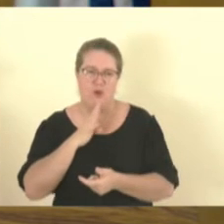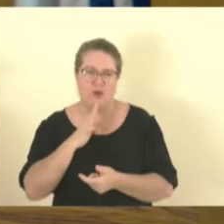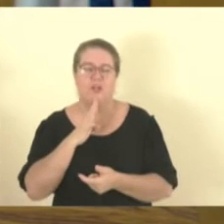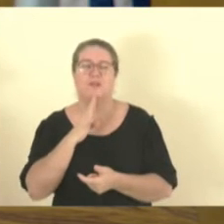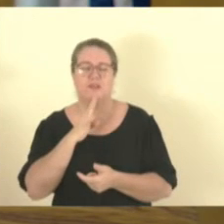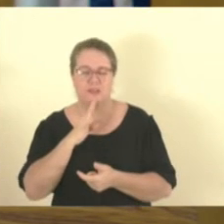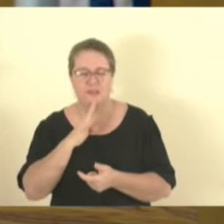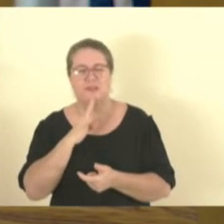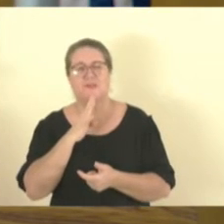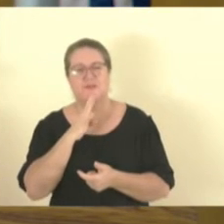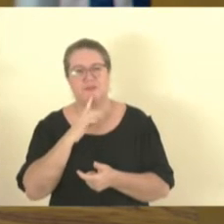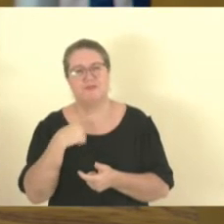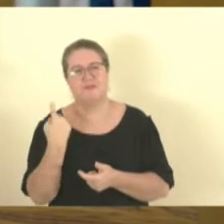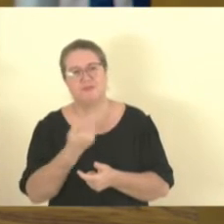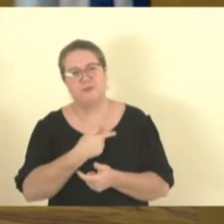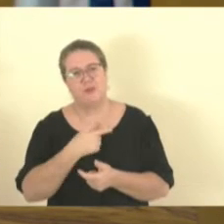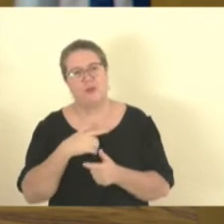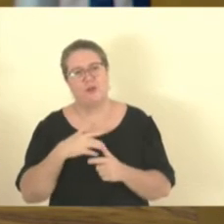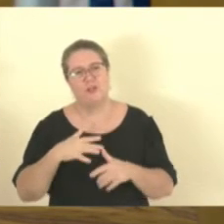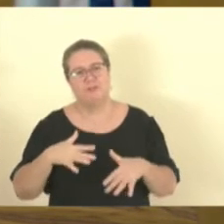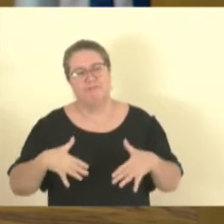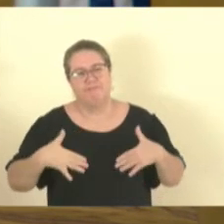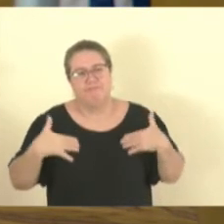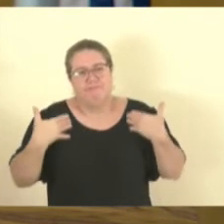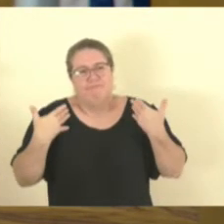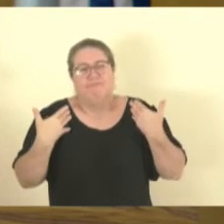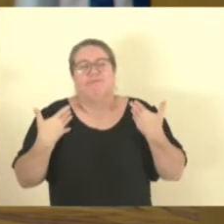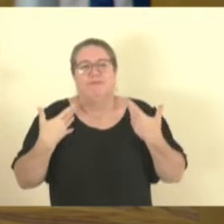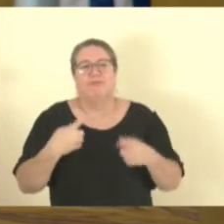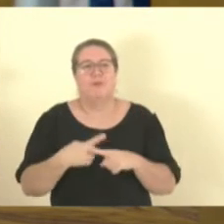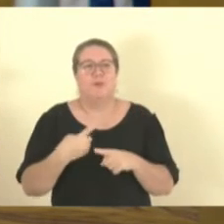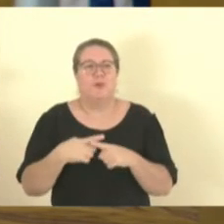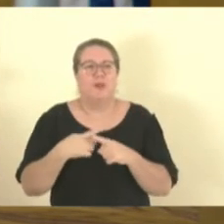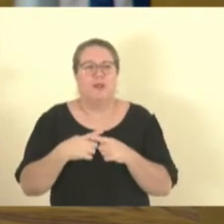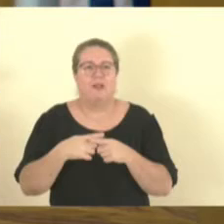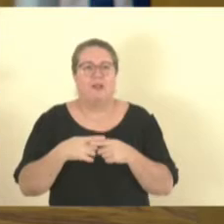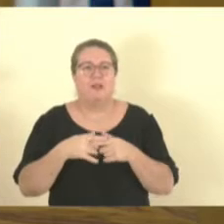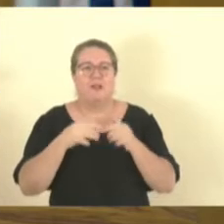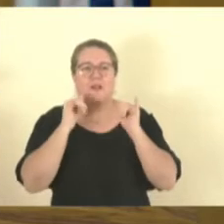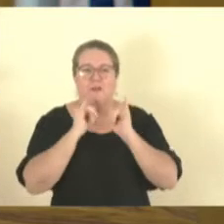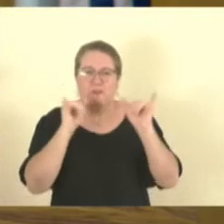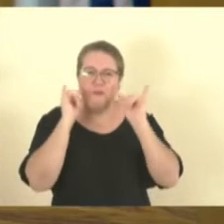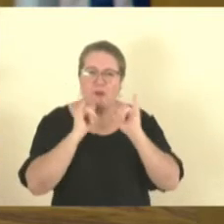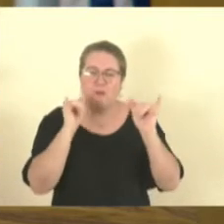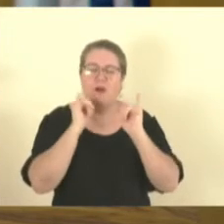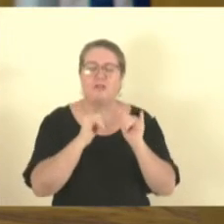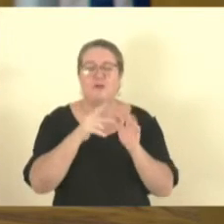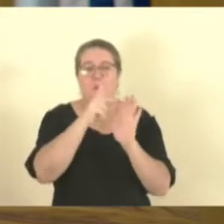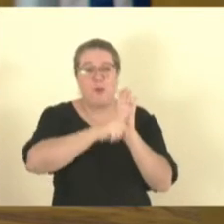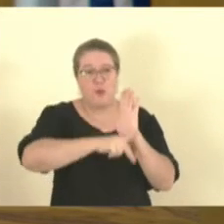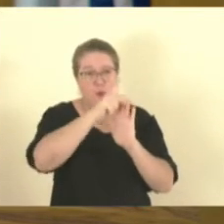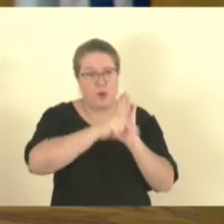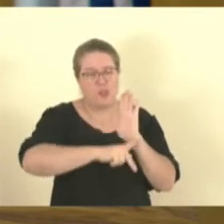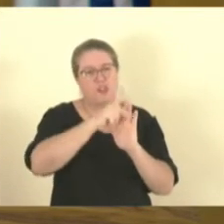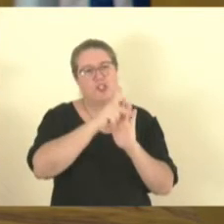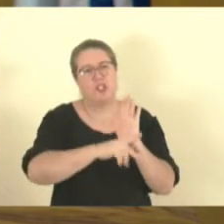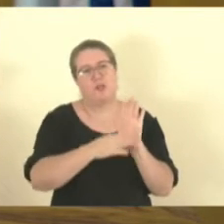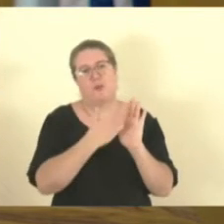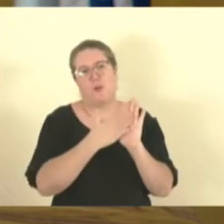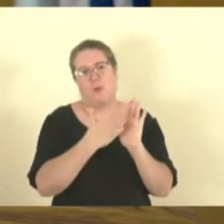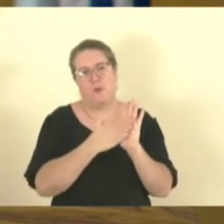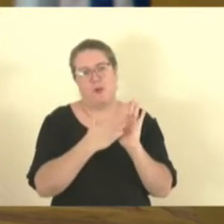Assembleia, e nós nos alegramos por poder compartilhar um pouco sobre esse projeto, esse programa que Deus tem